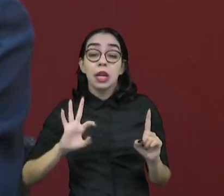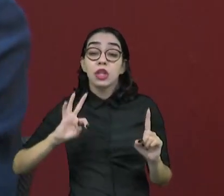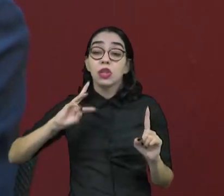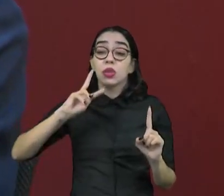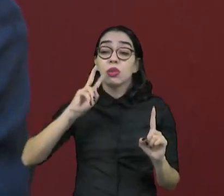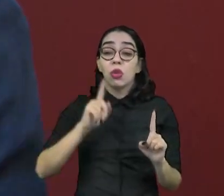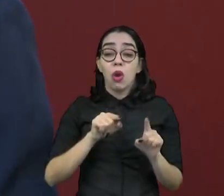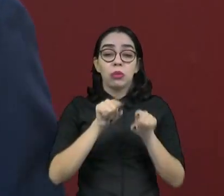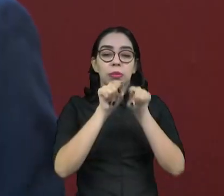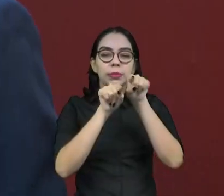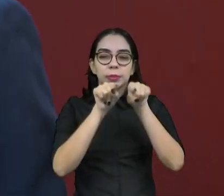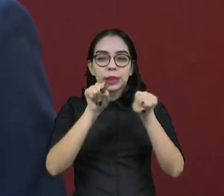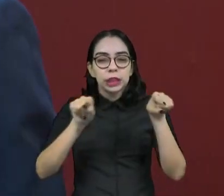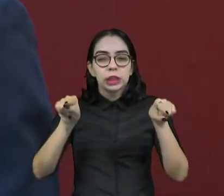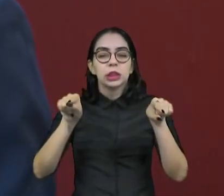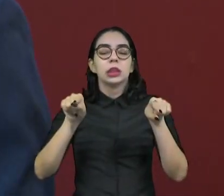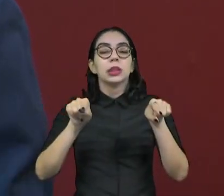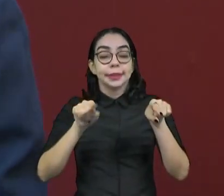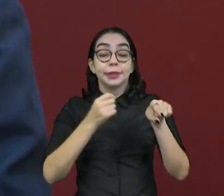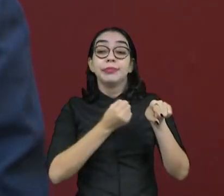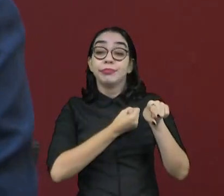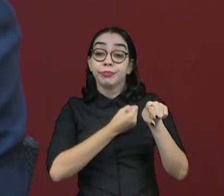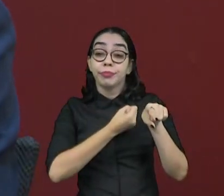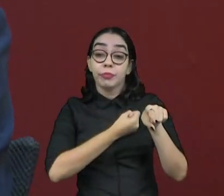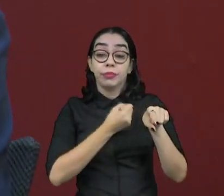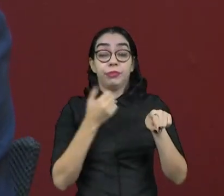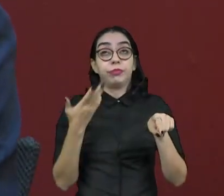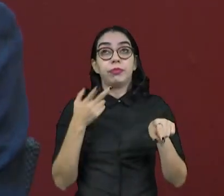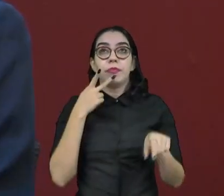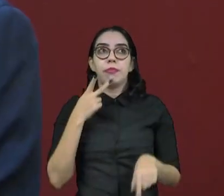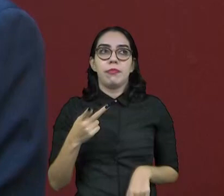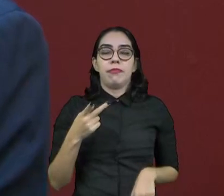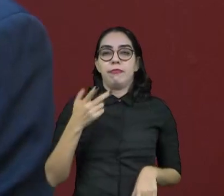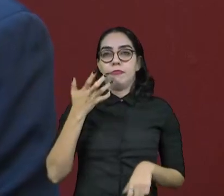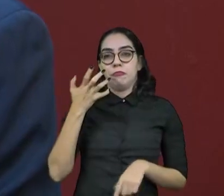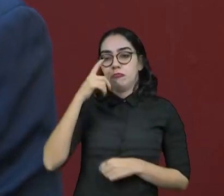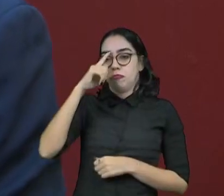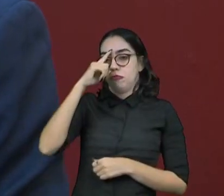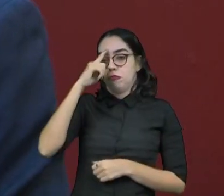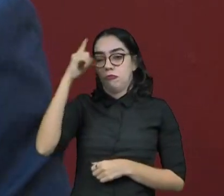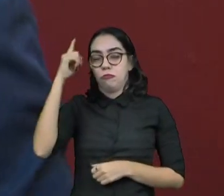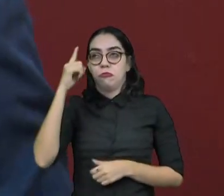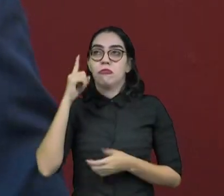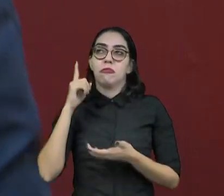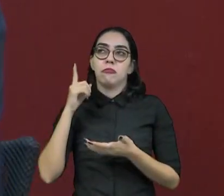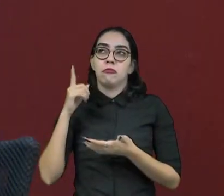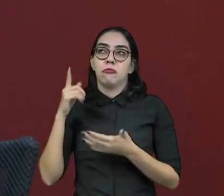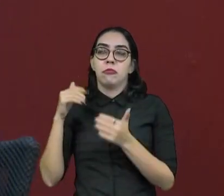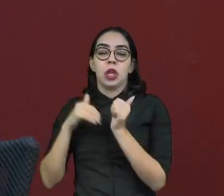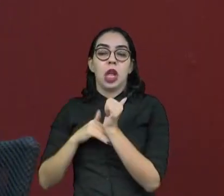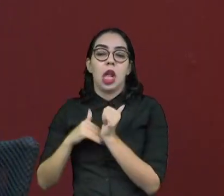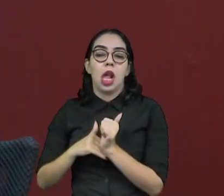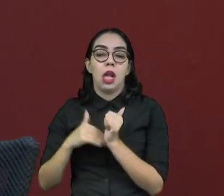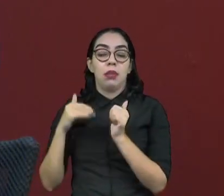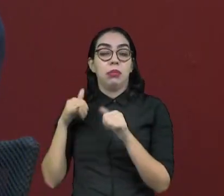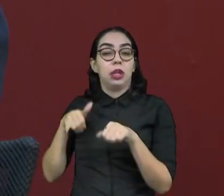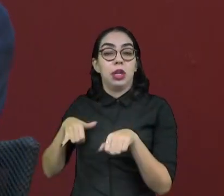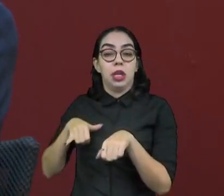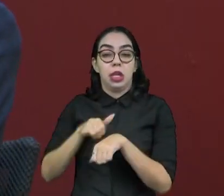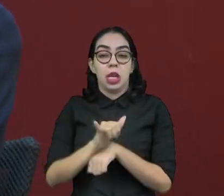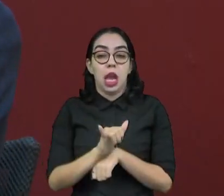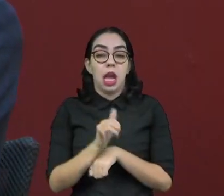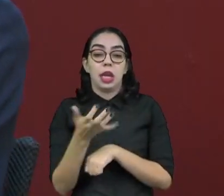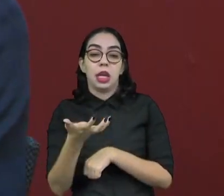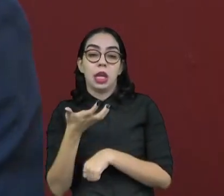estão mais ou menos numa mesma linha. É muito difícil imaginar que houve um complô de todo mundo ali combinando para dar um resultado específico para